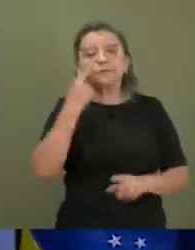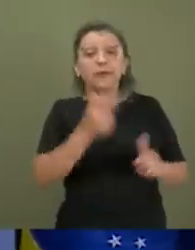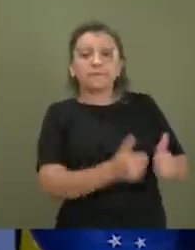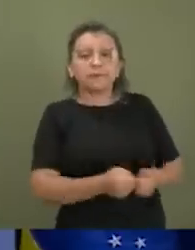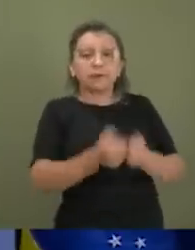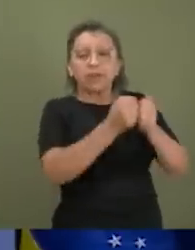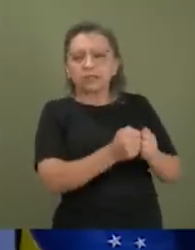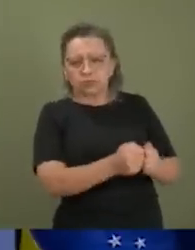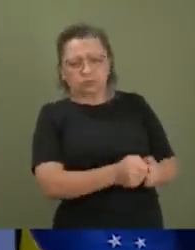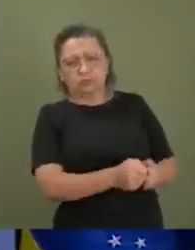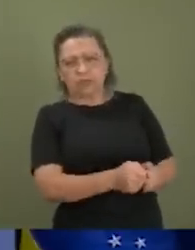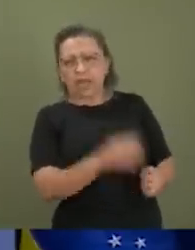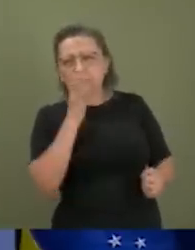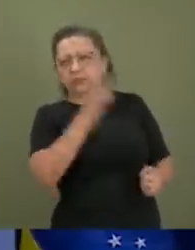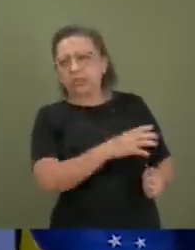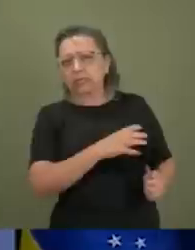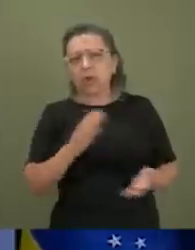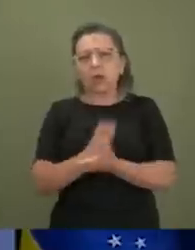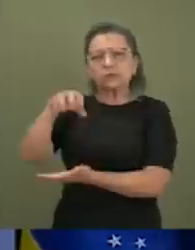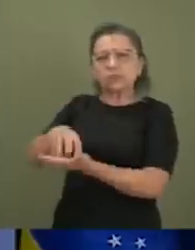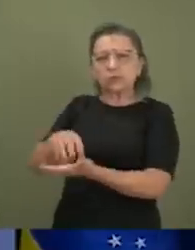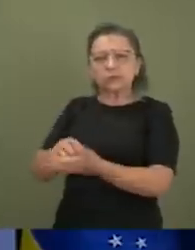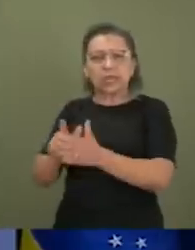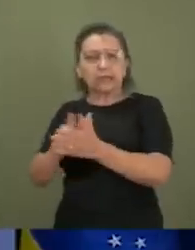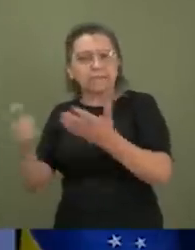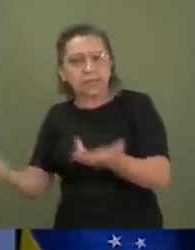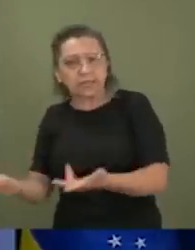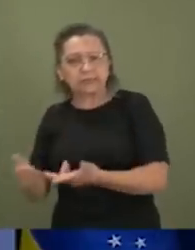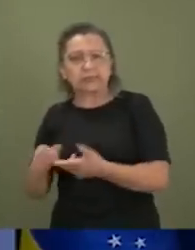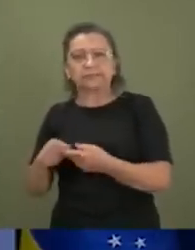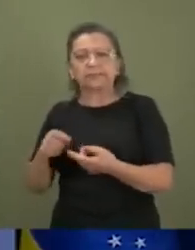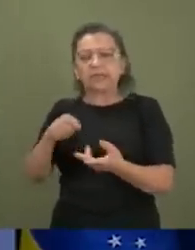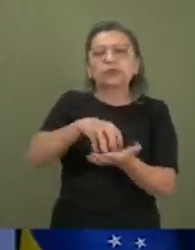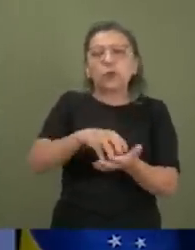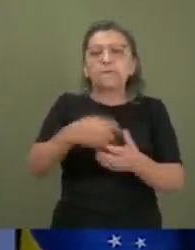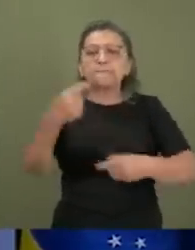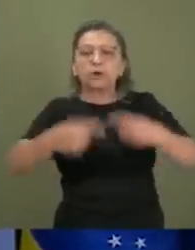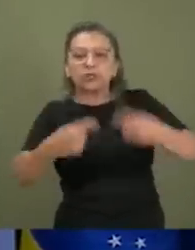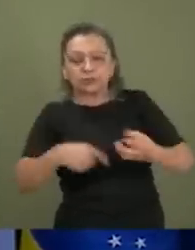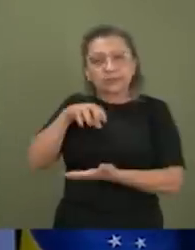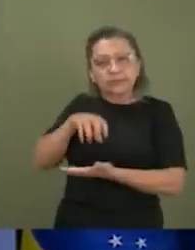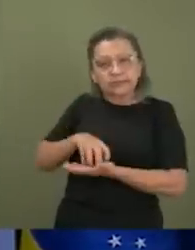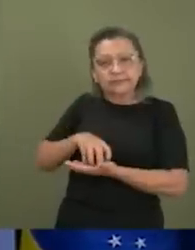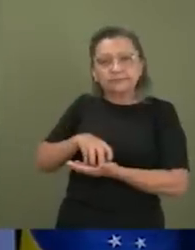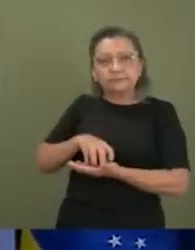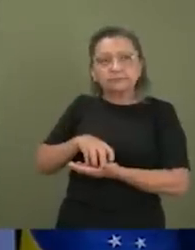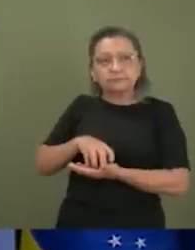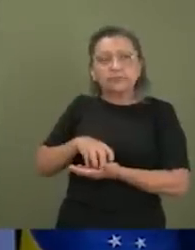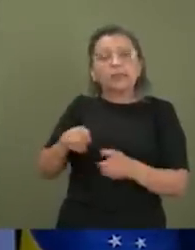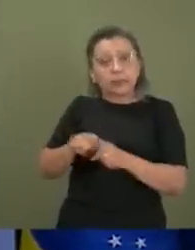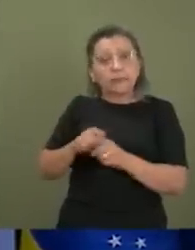sendo estigmatizados por setores da imprensa, por setores da classe política, por setores, inclusive,